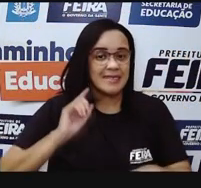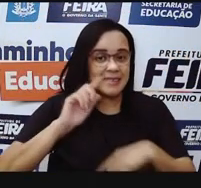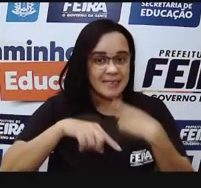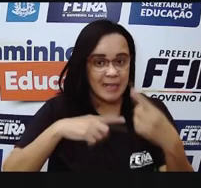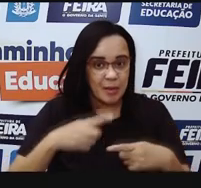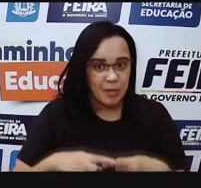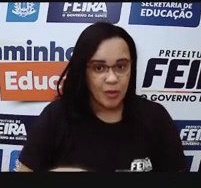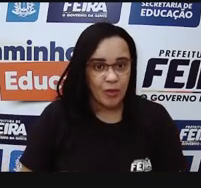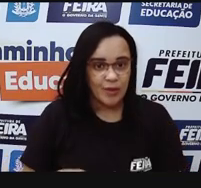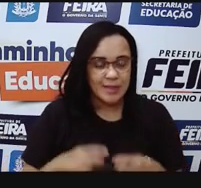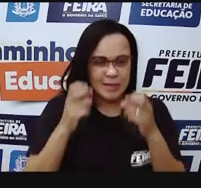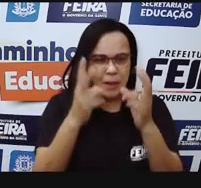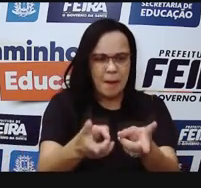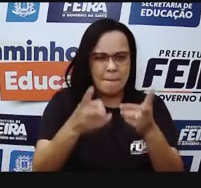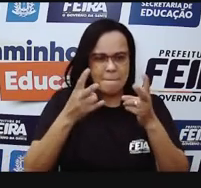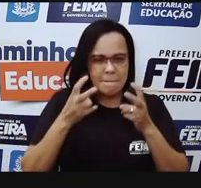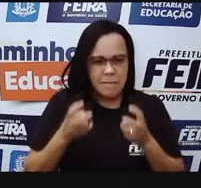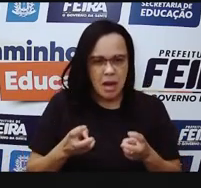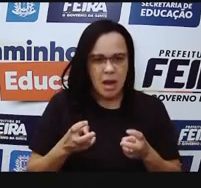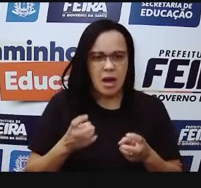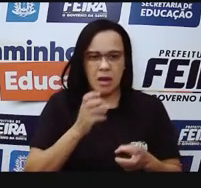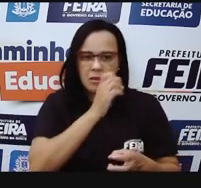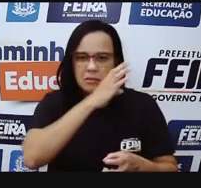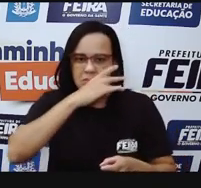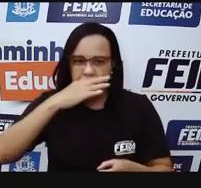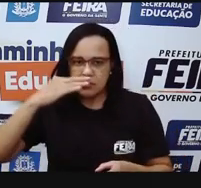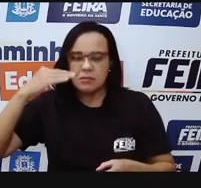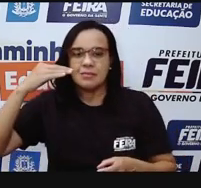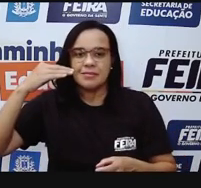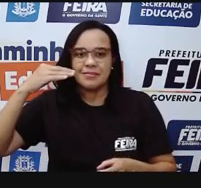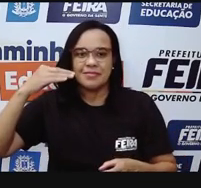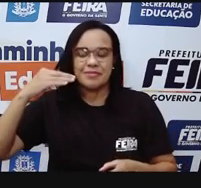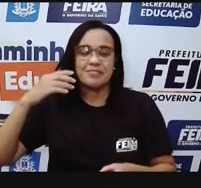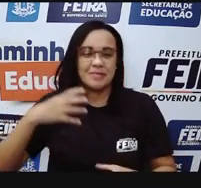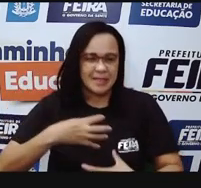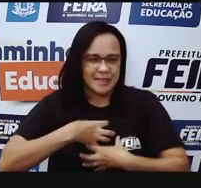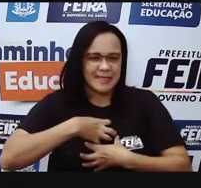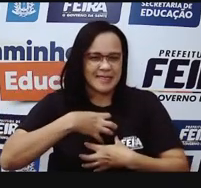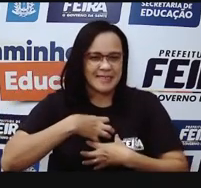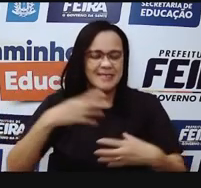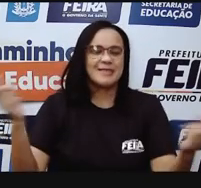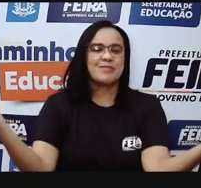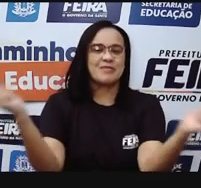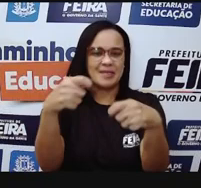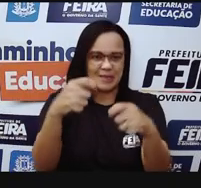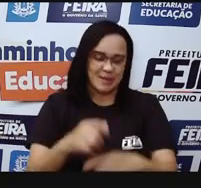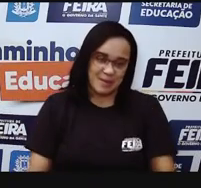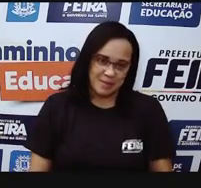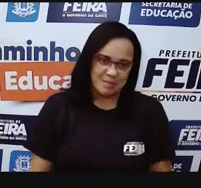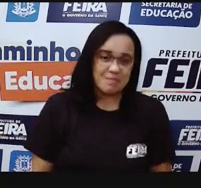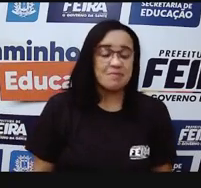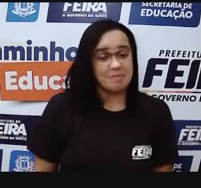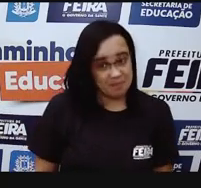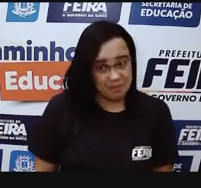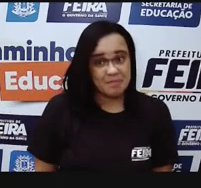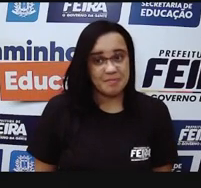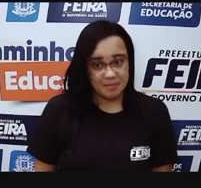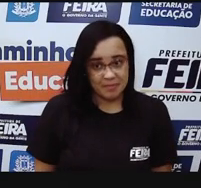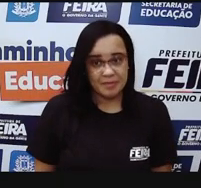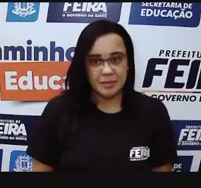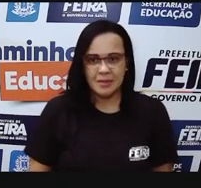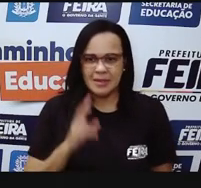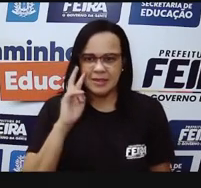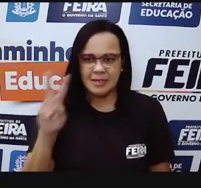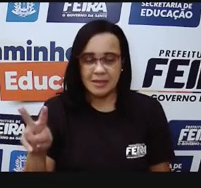e a gente vai reconhecer, né? Esse cheiro no nosso cérebro, tá? Uma outra imagem